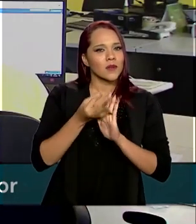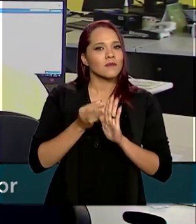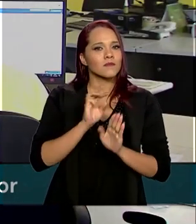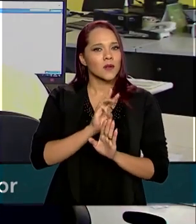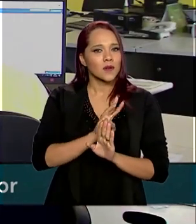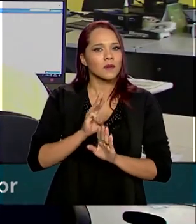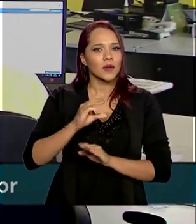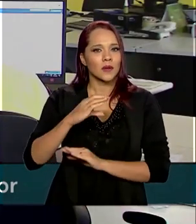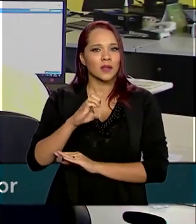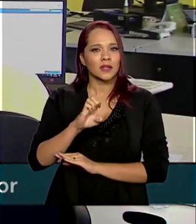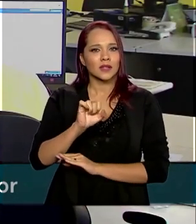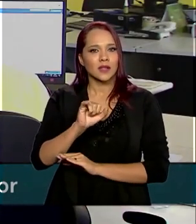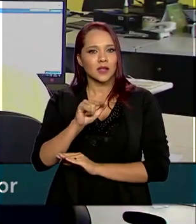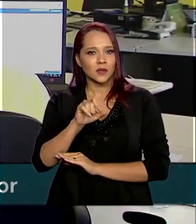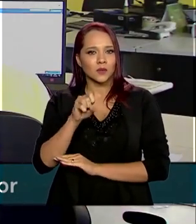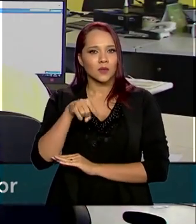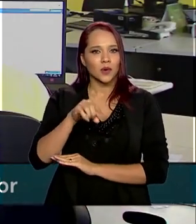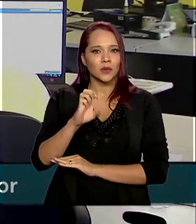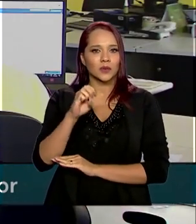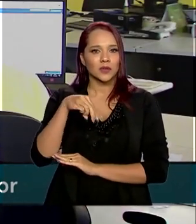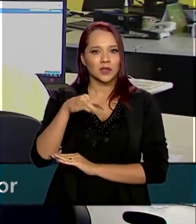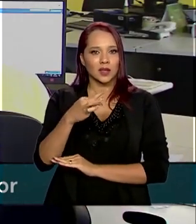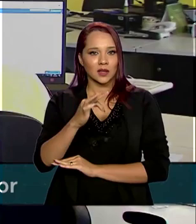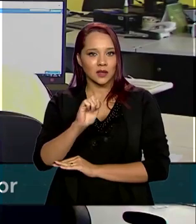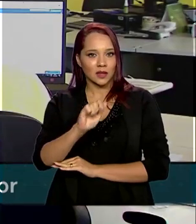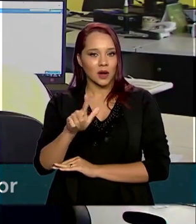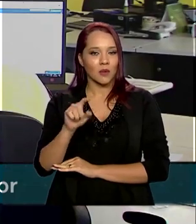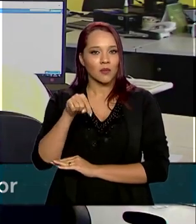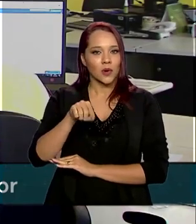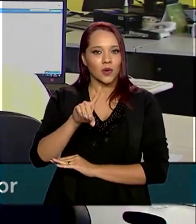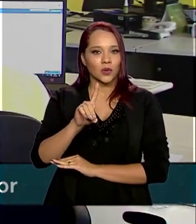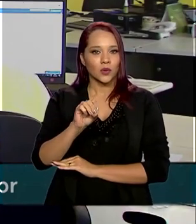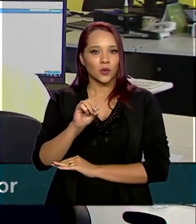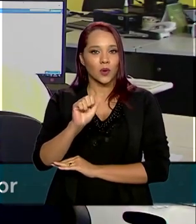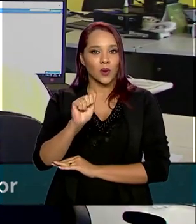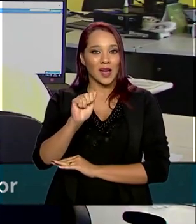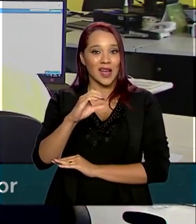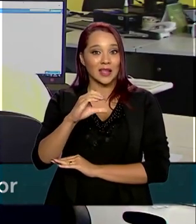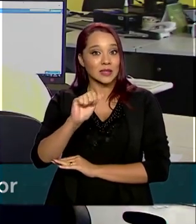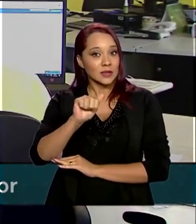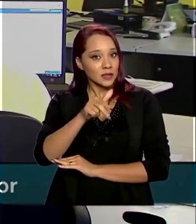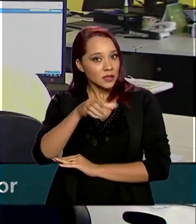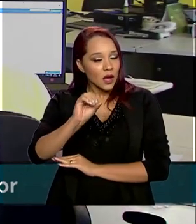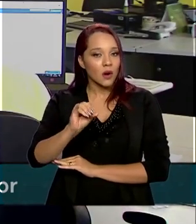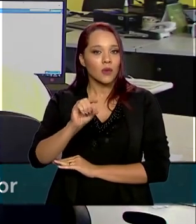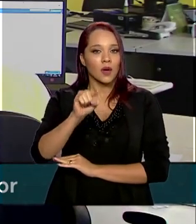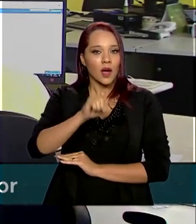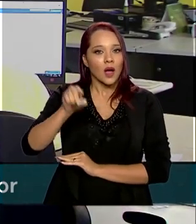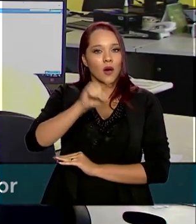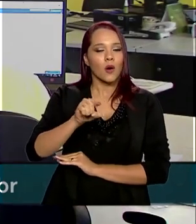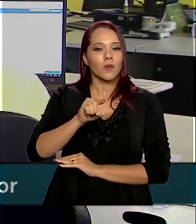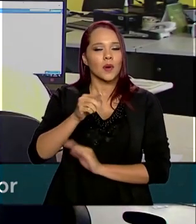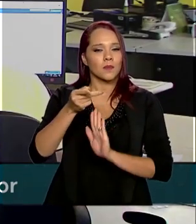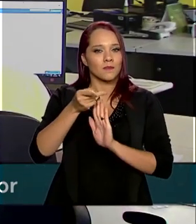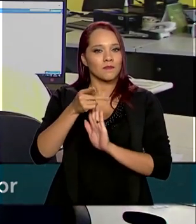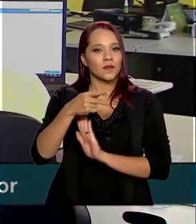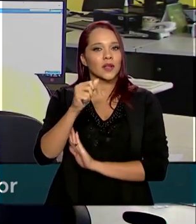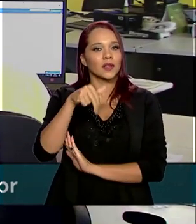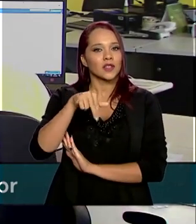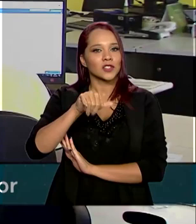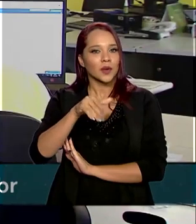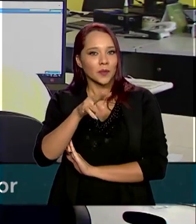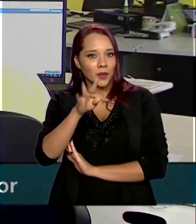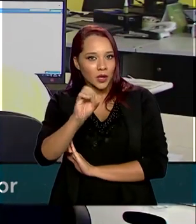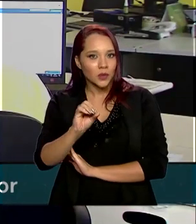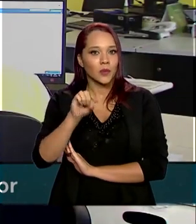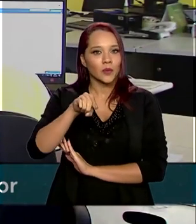-mail segis.central.doação, sem cedilha e sem til, arroba planejamento.gov